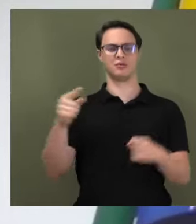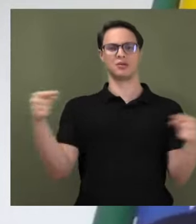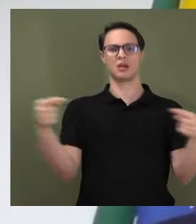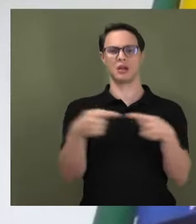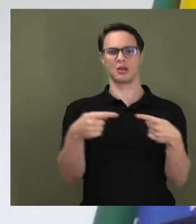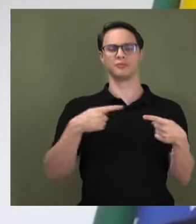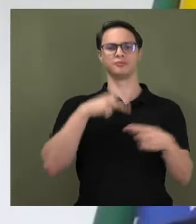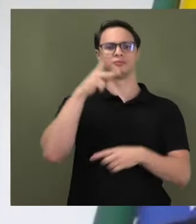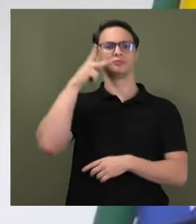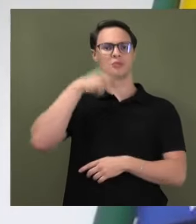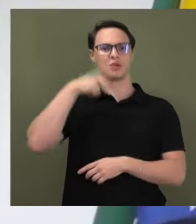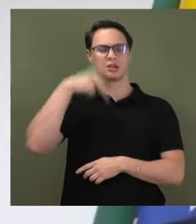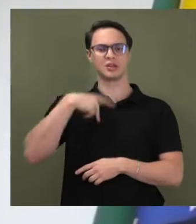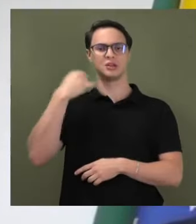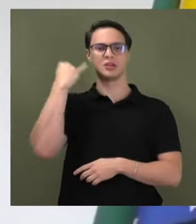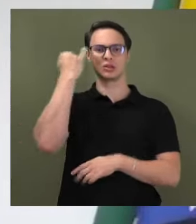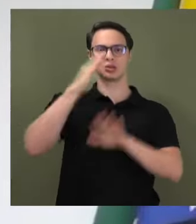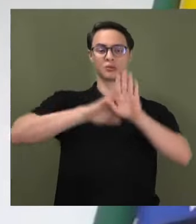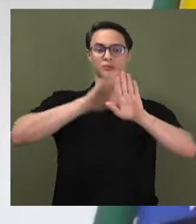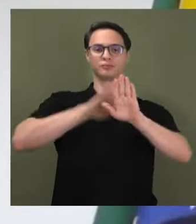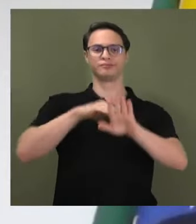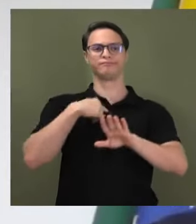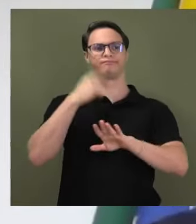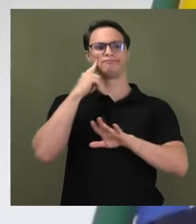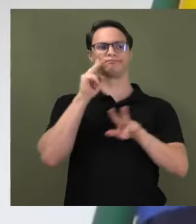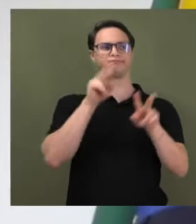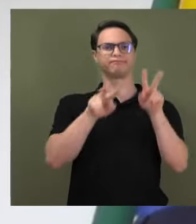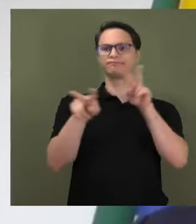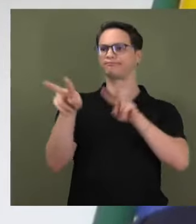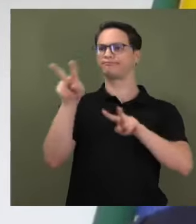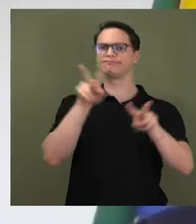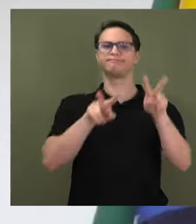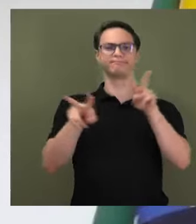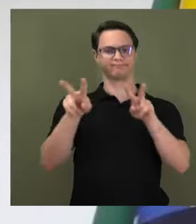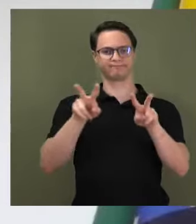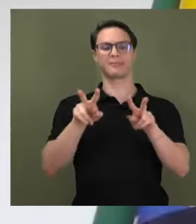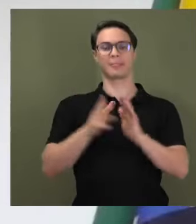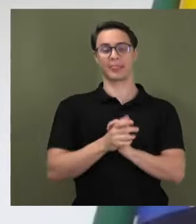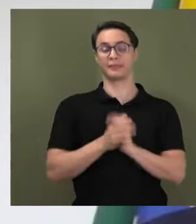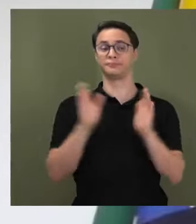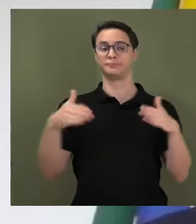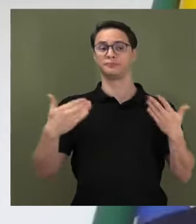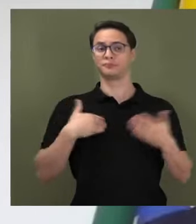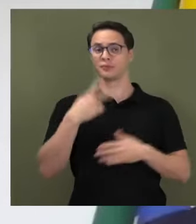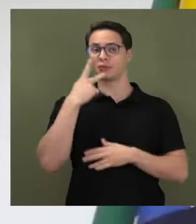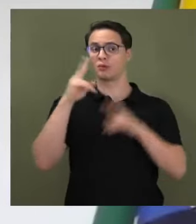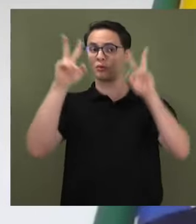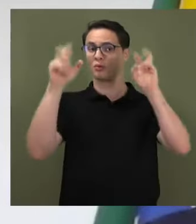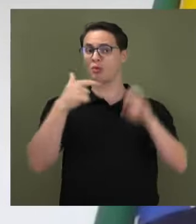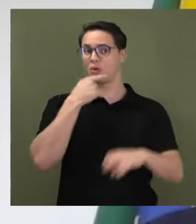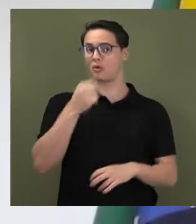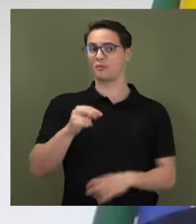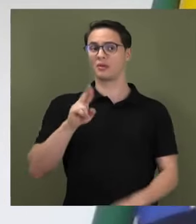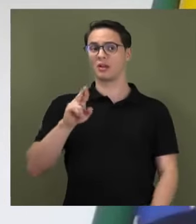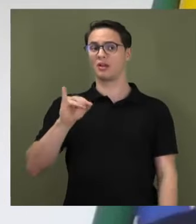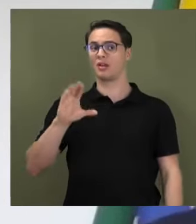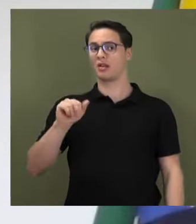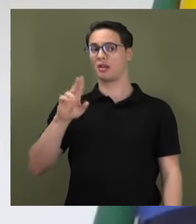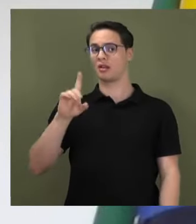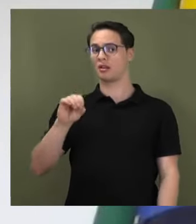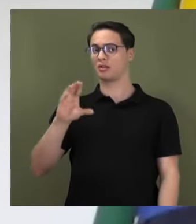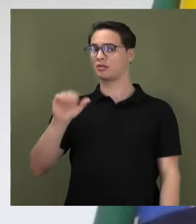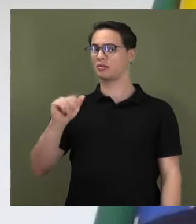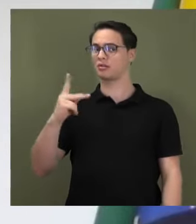-ideológico. E aí você vai vendo os sinais. E eu digo, em relação ao senhor Ricardo Capeli, em função de sua